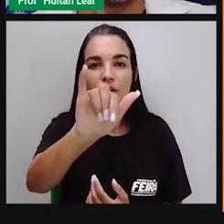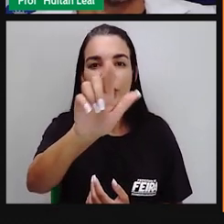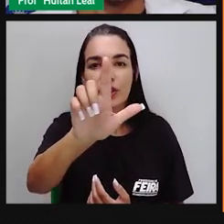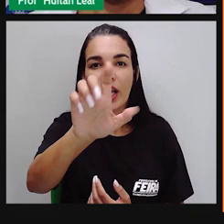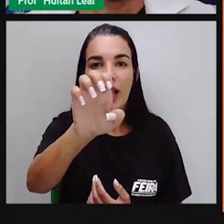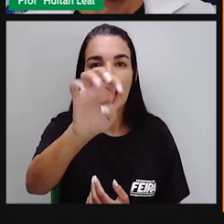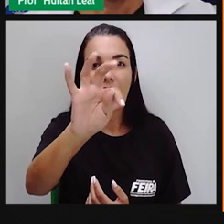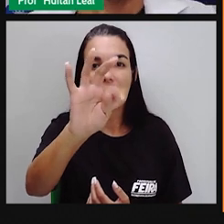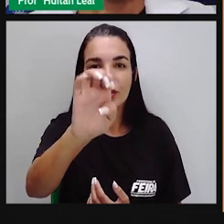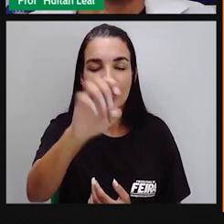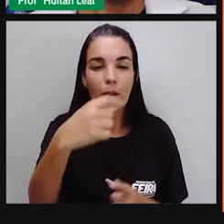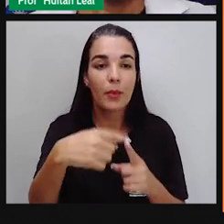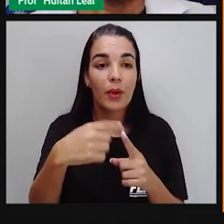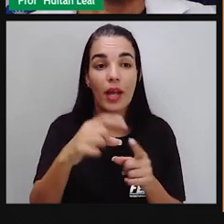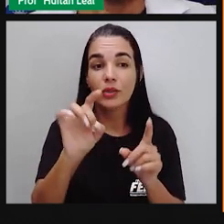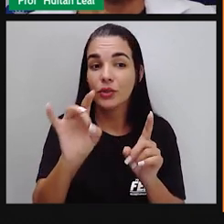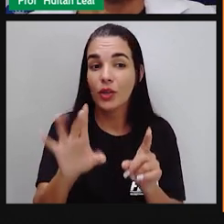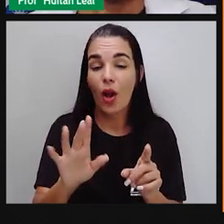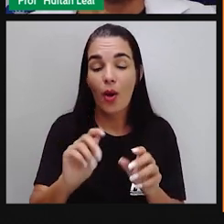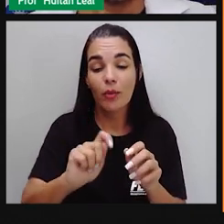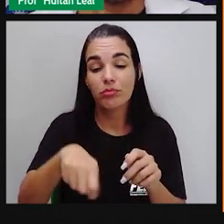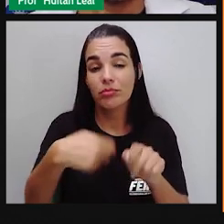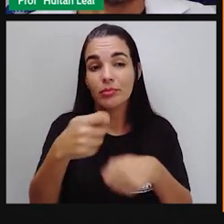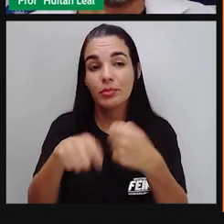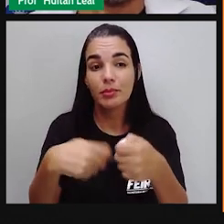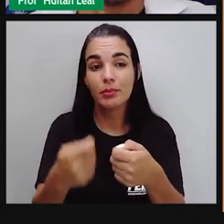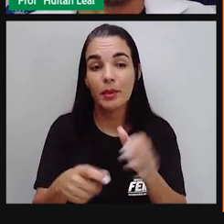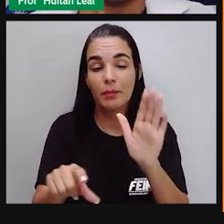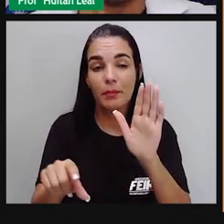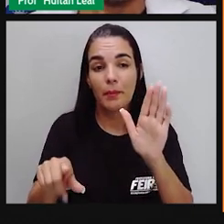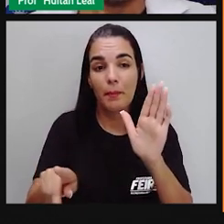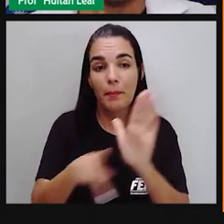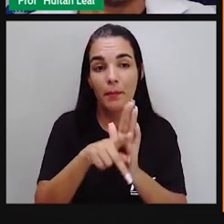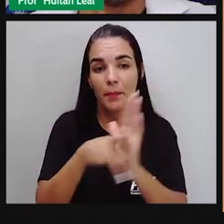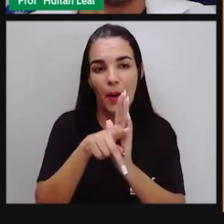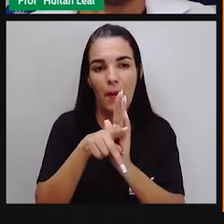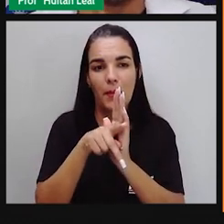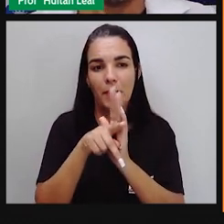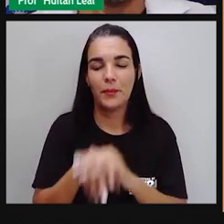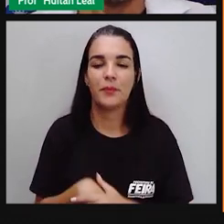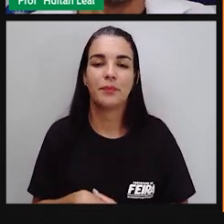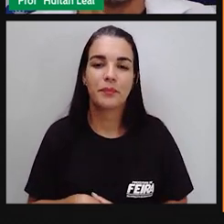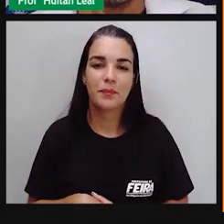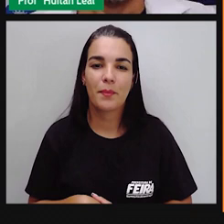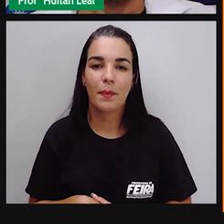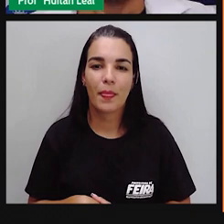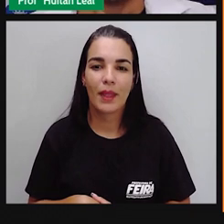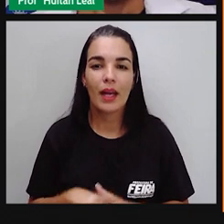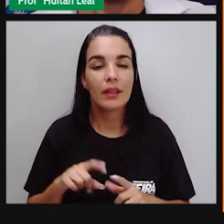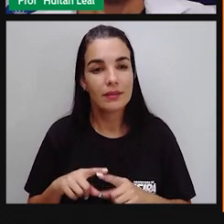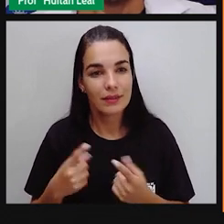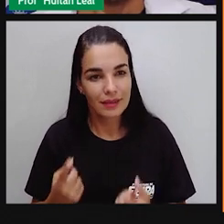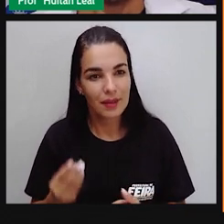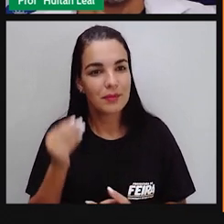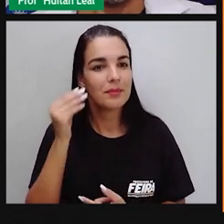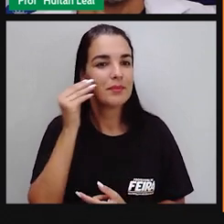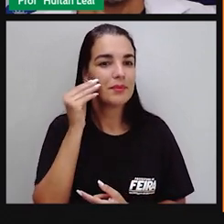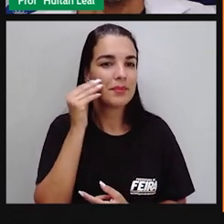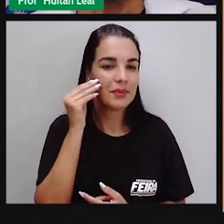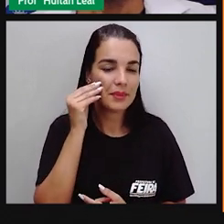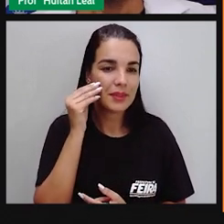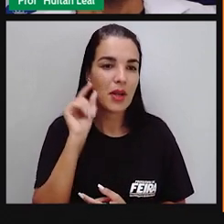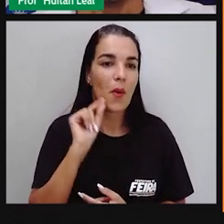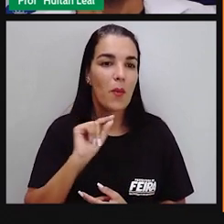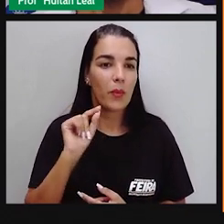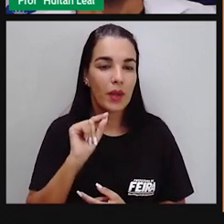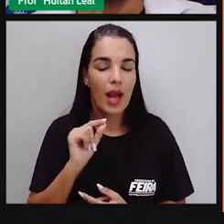que nós fazemos esse tipo de mudança, de troca de ideias. Então, estamos trocando a marca